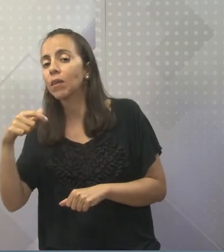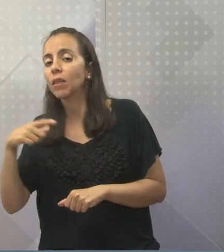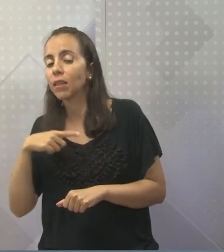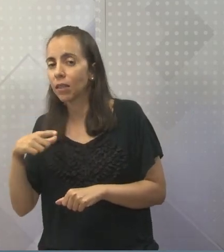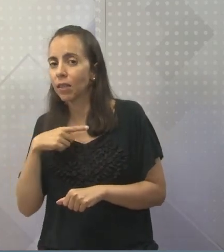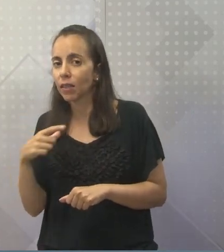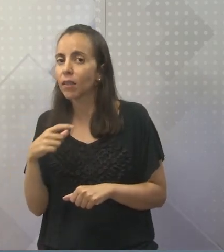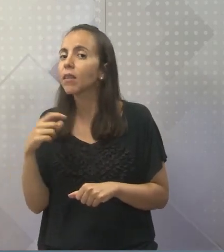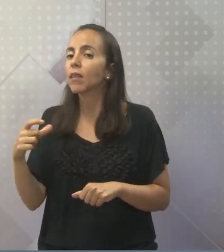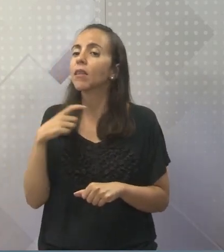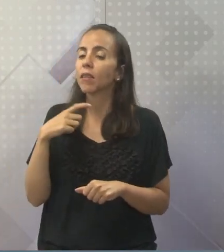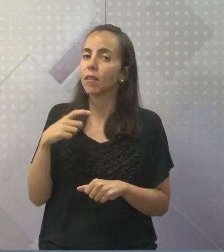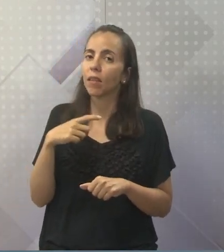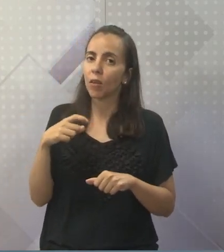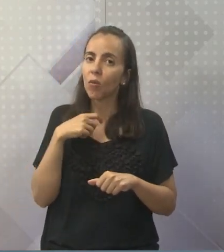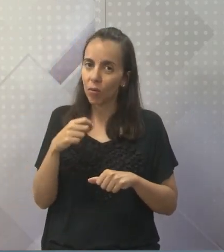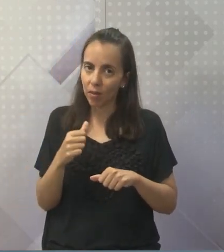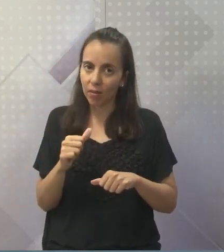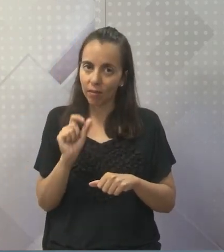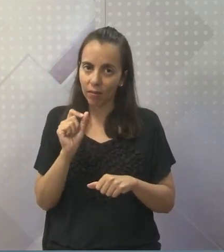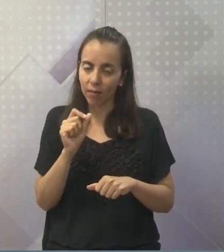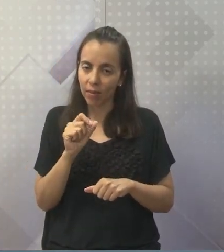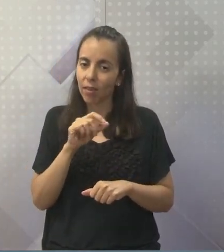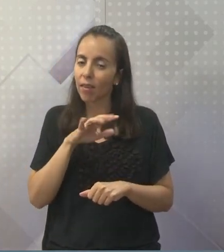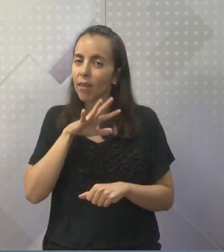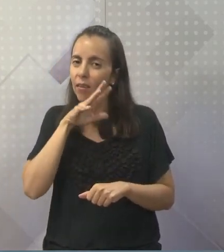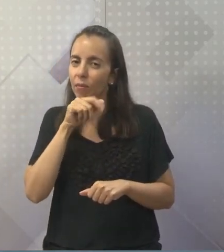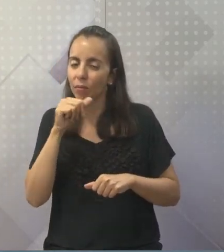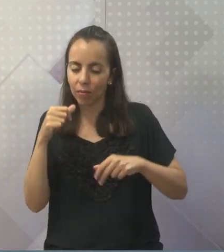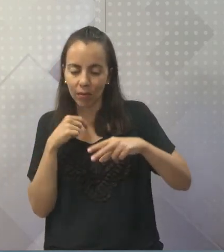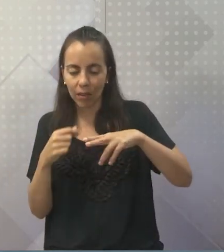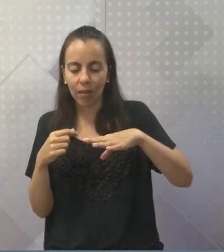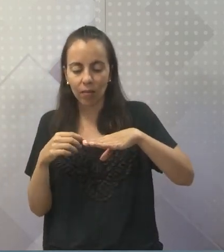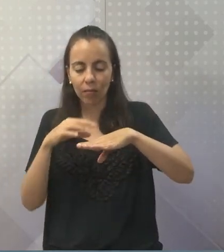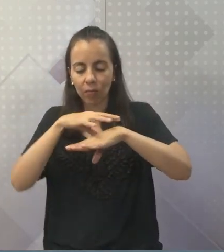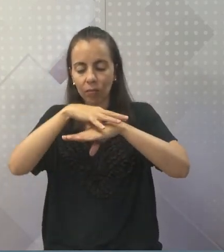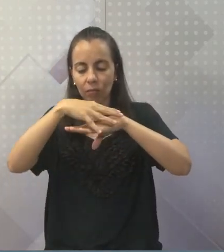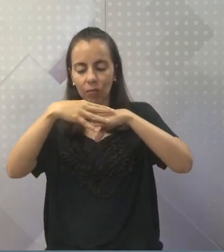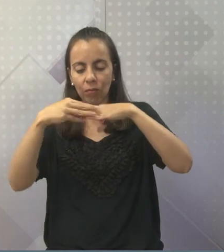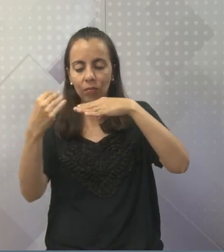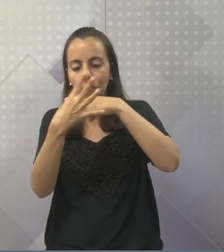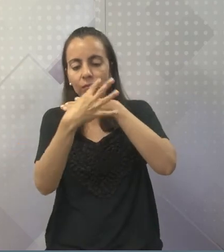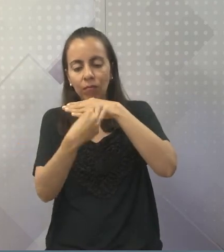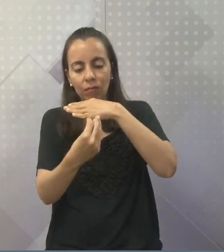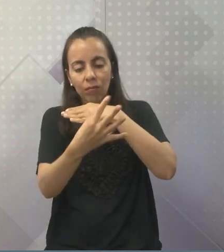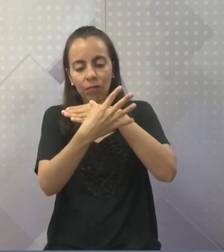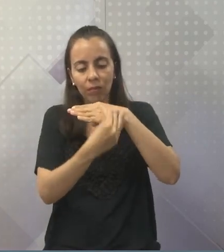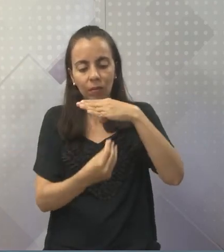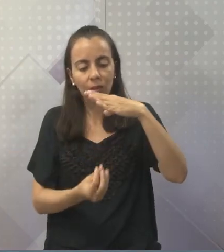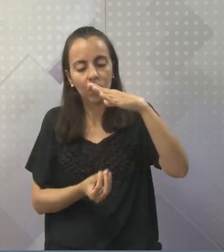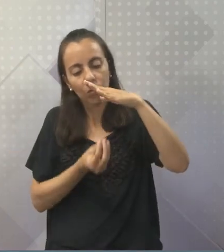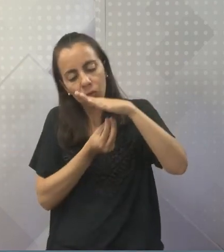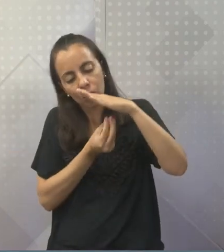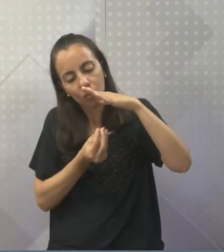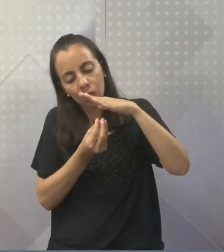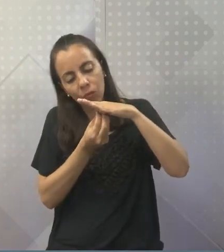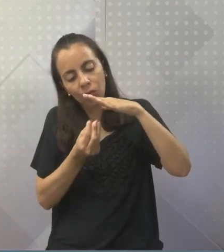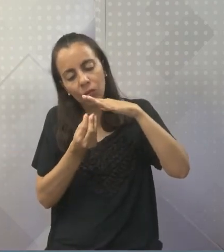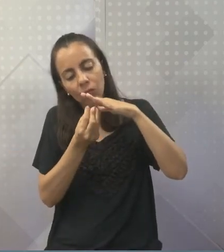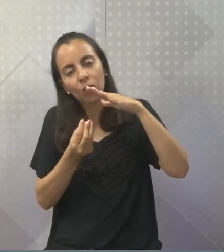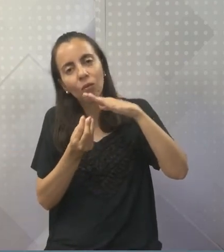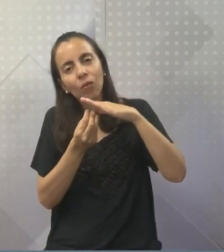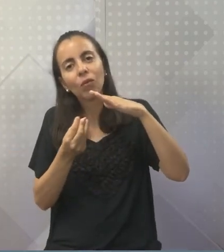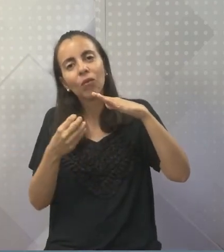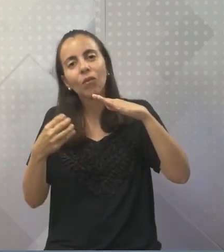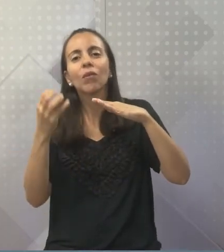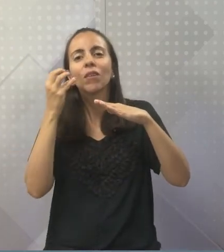alimente seu filhote, e tiver pelos, é um mamífero. Não importa onde ele viva. Por exemplo,